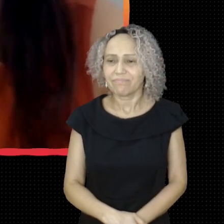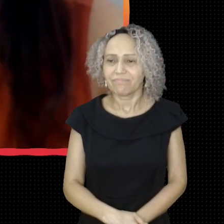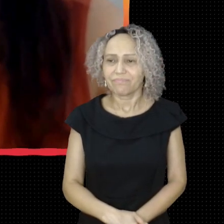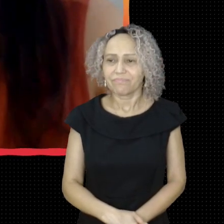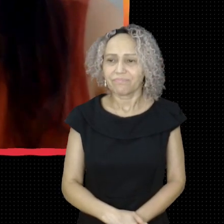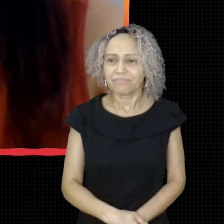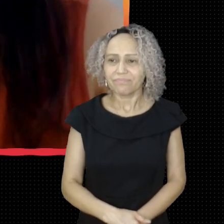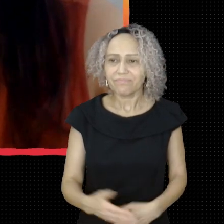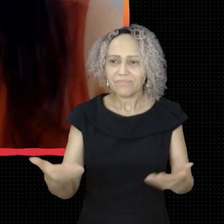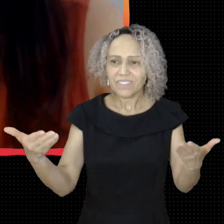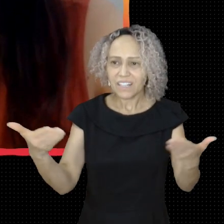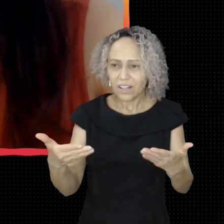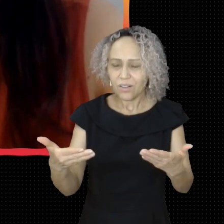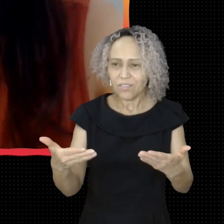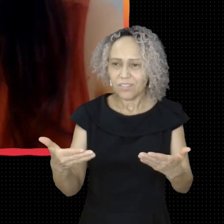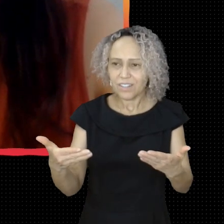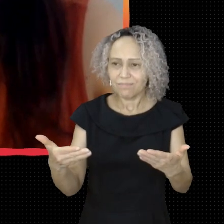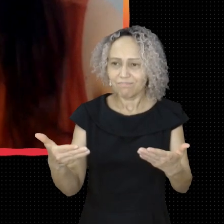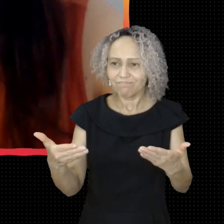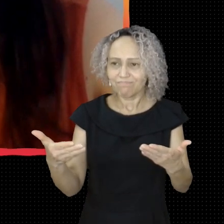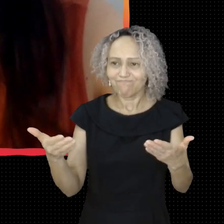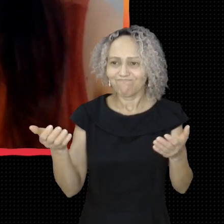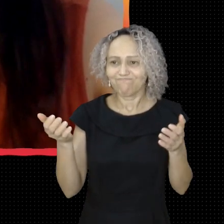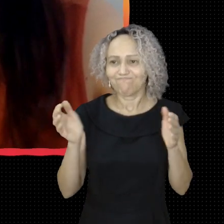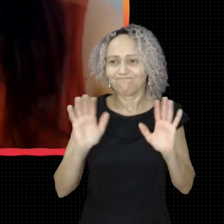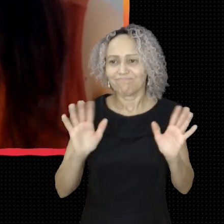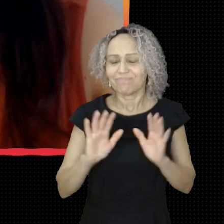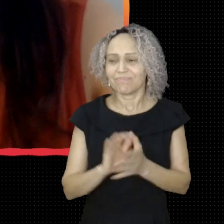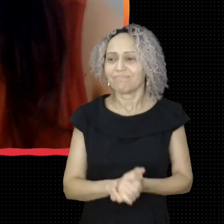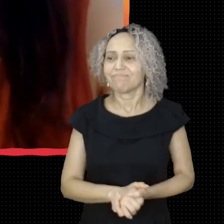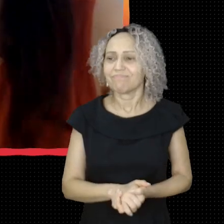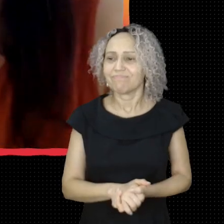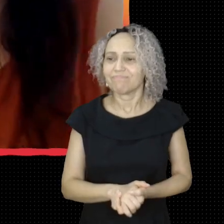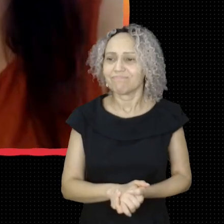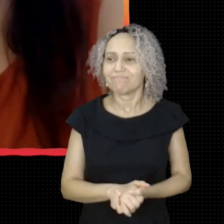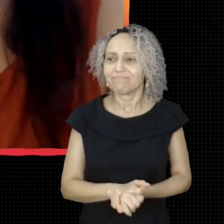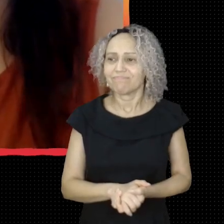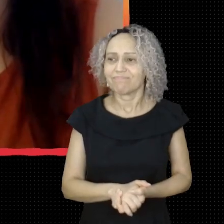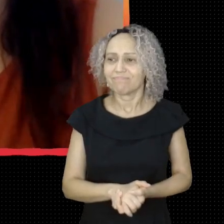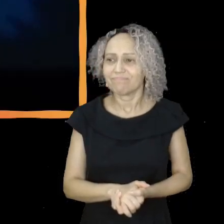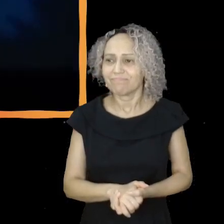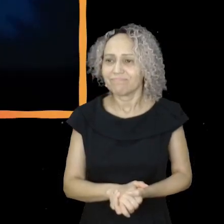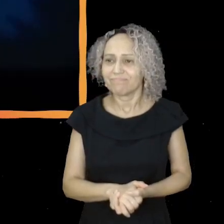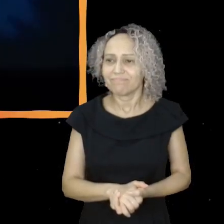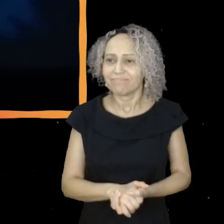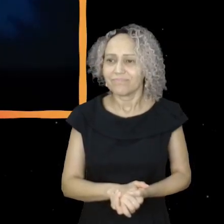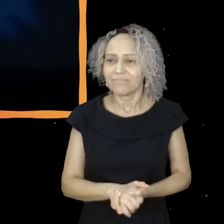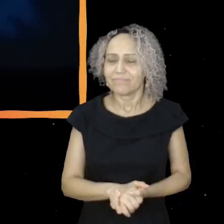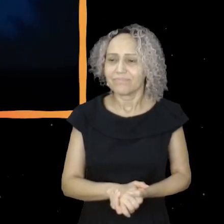E agora, partiu? É, pra onde? Rumo às estrelas.